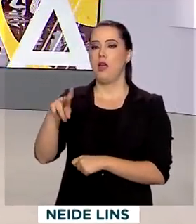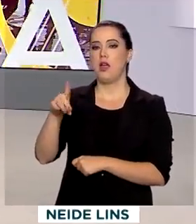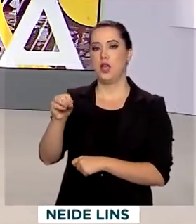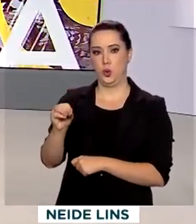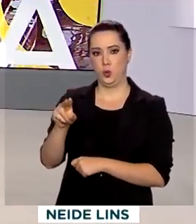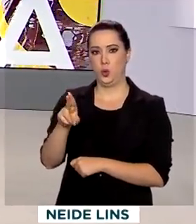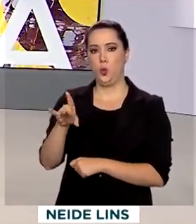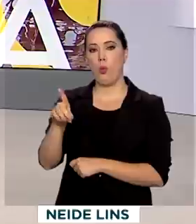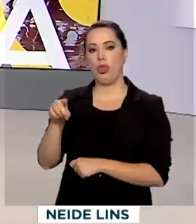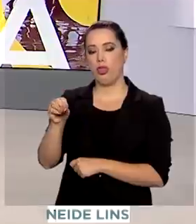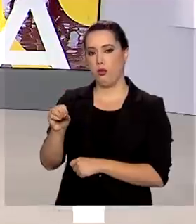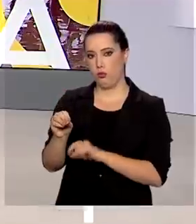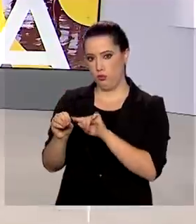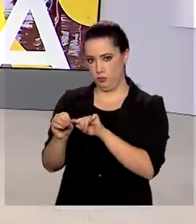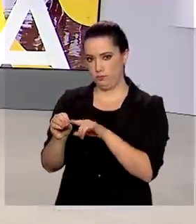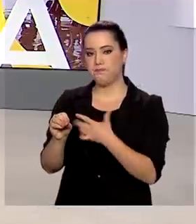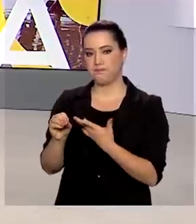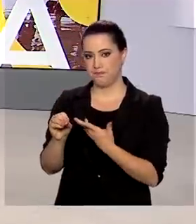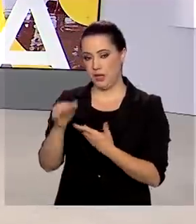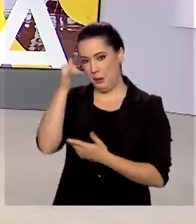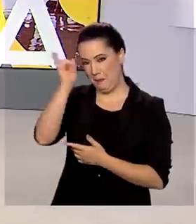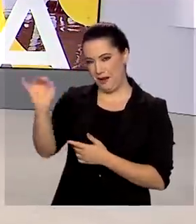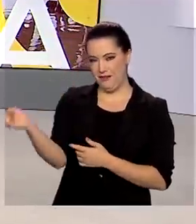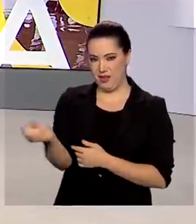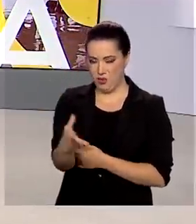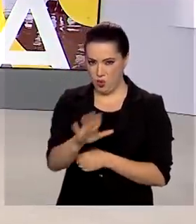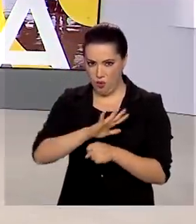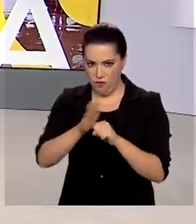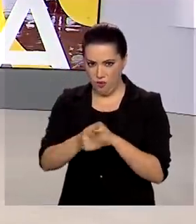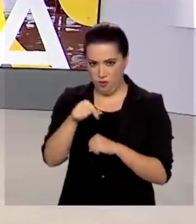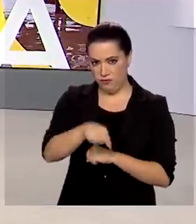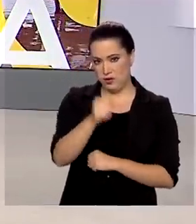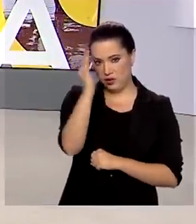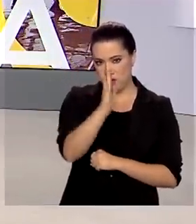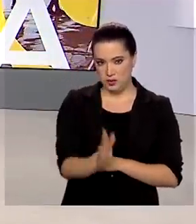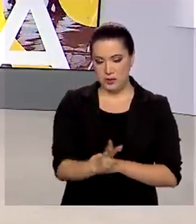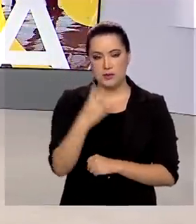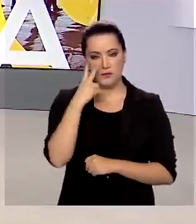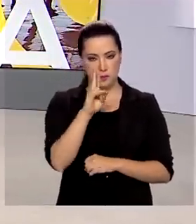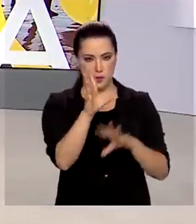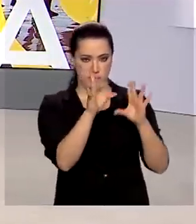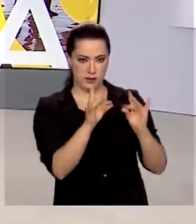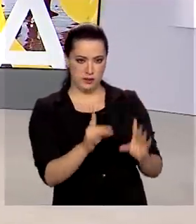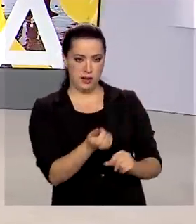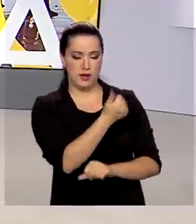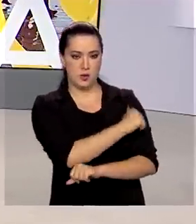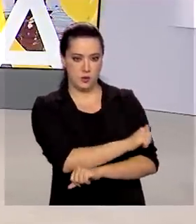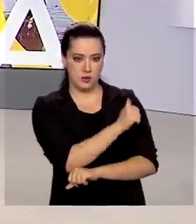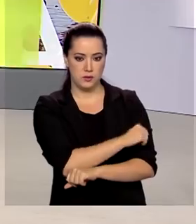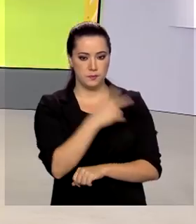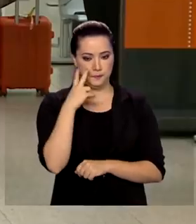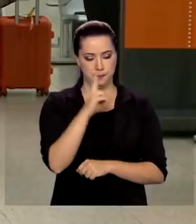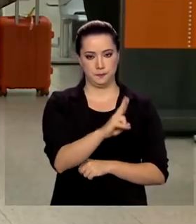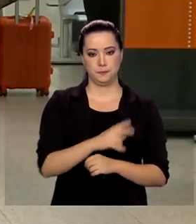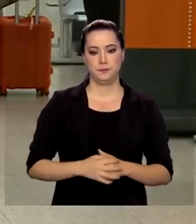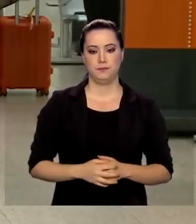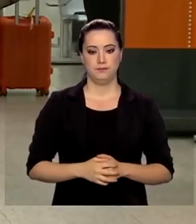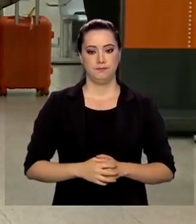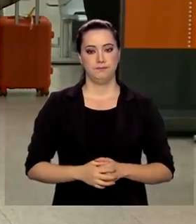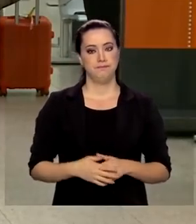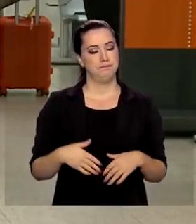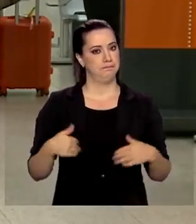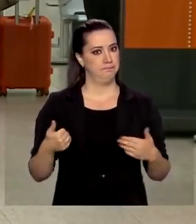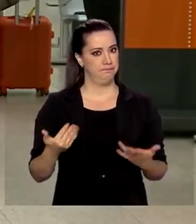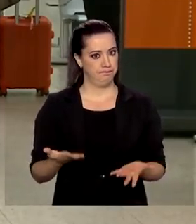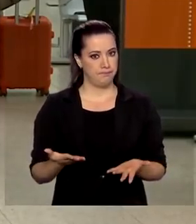variante do coronavírus. Do Rio de Janeiro, a repórter Cláudia Boiunga tem as informações. A medida